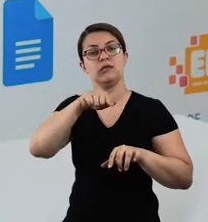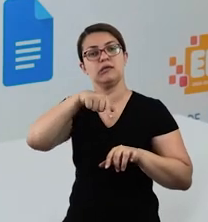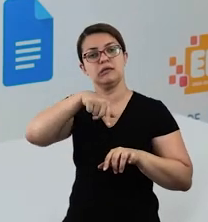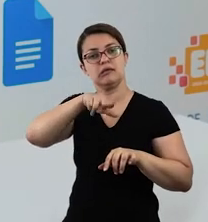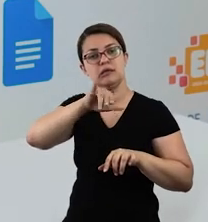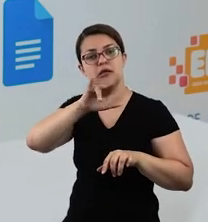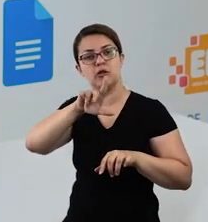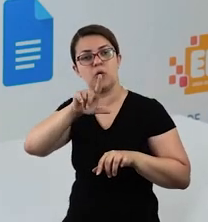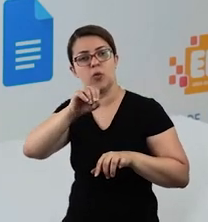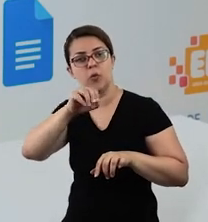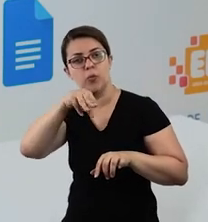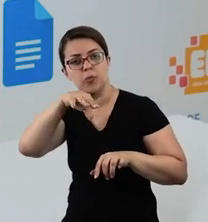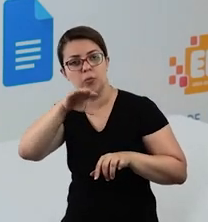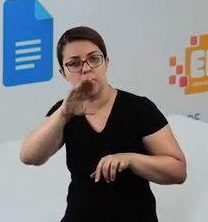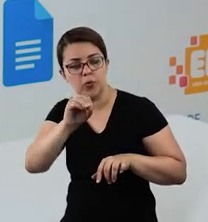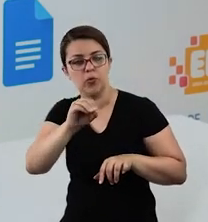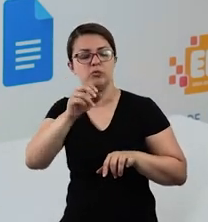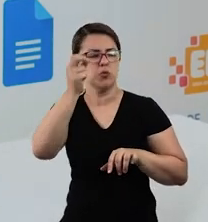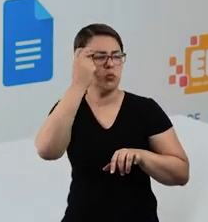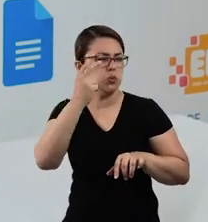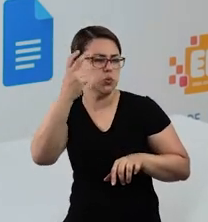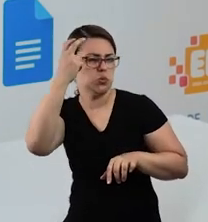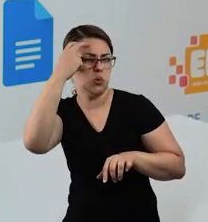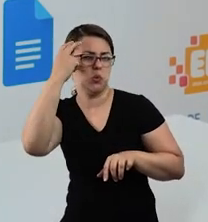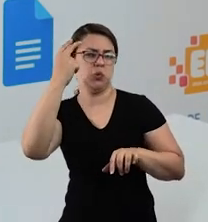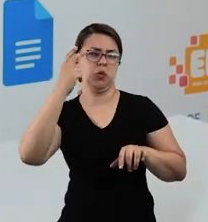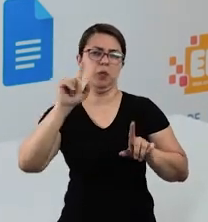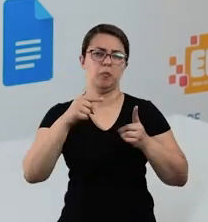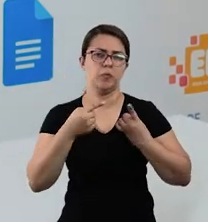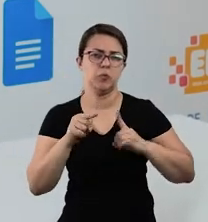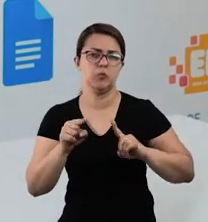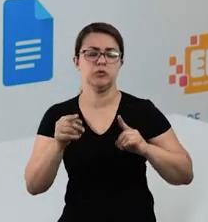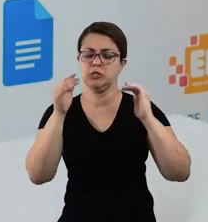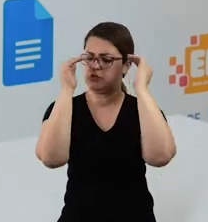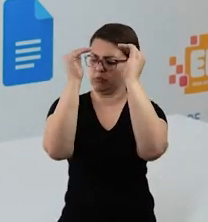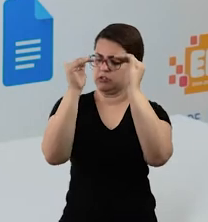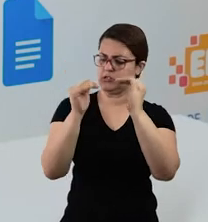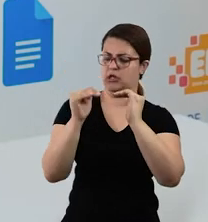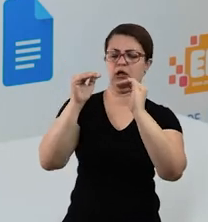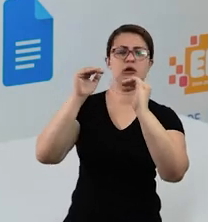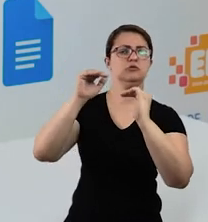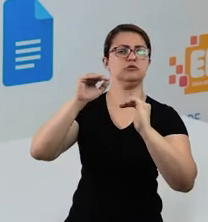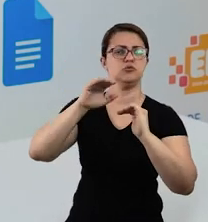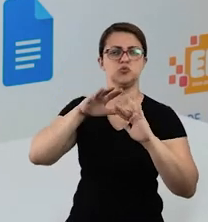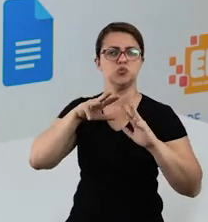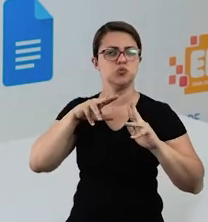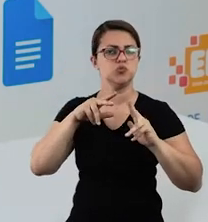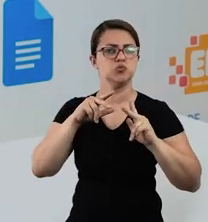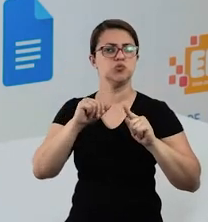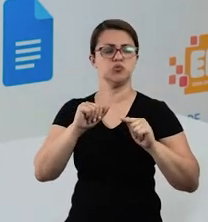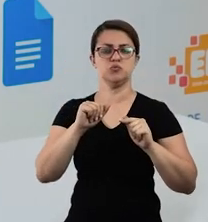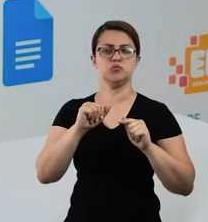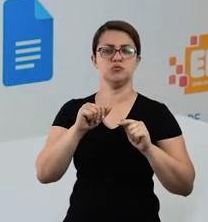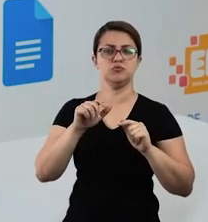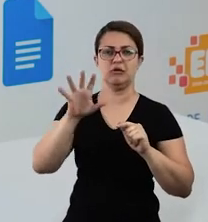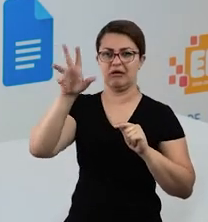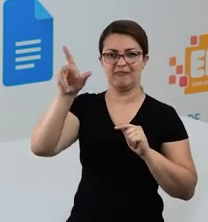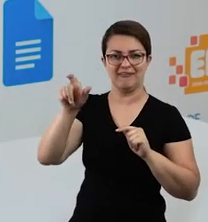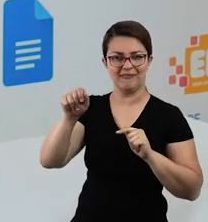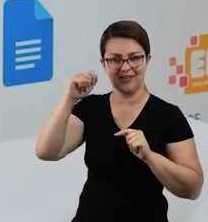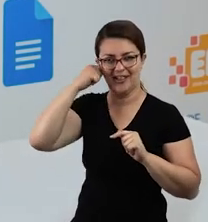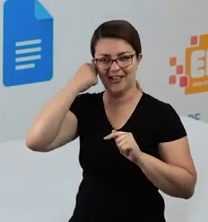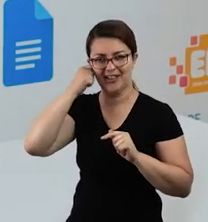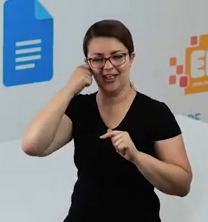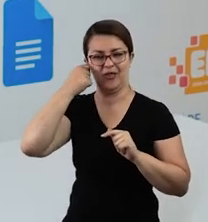eles faziam a sua música, faziam todos os seus costumes vindos da África, então era um lugar muito, assim, que